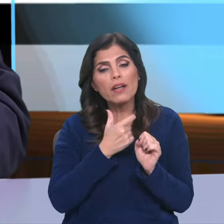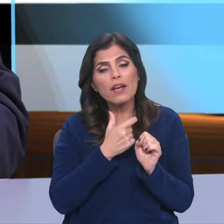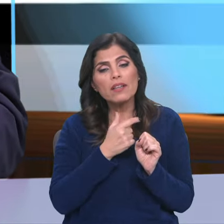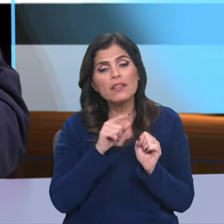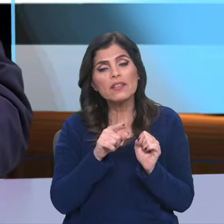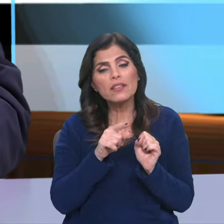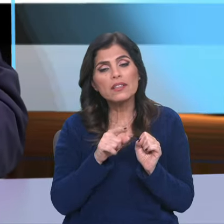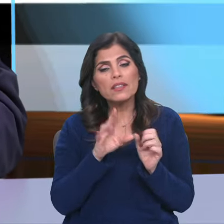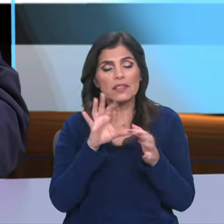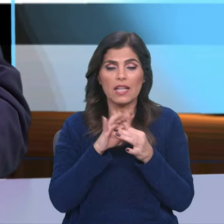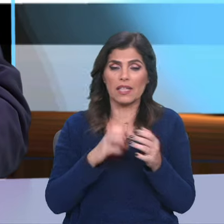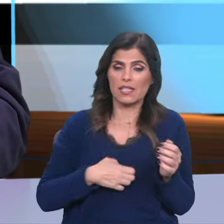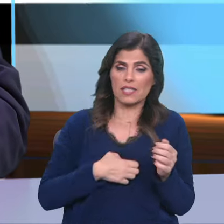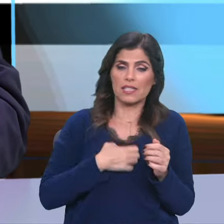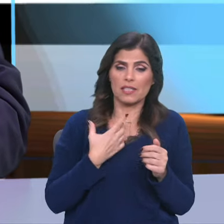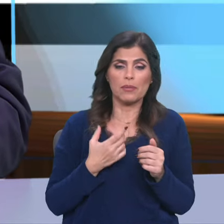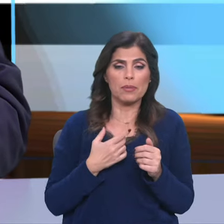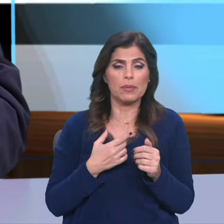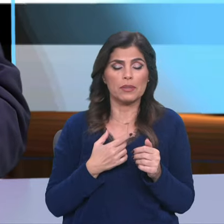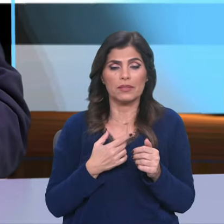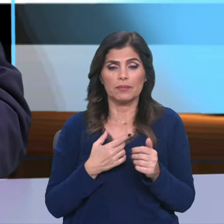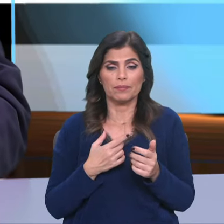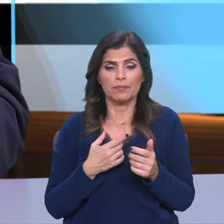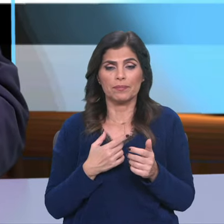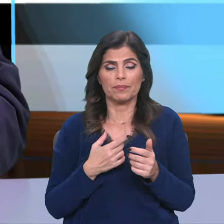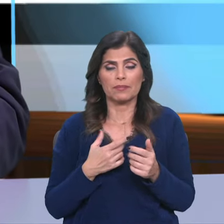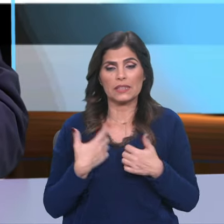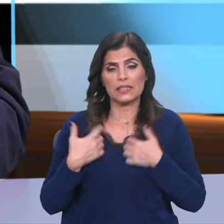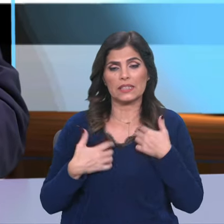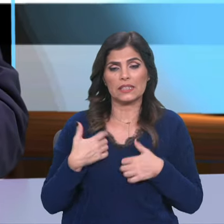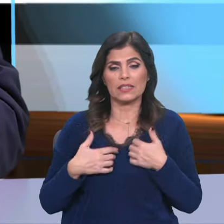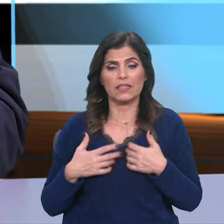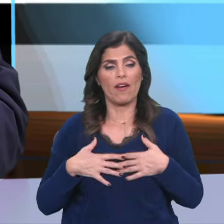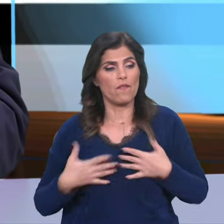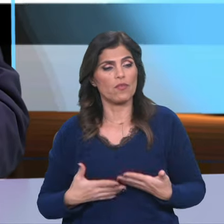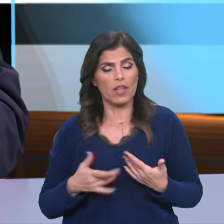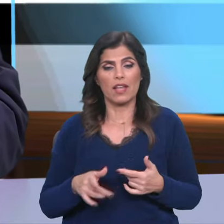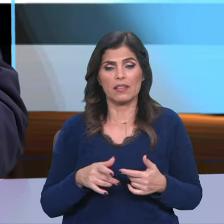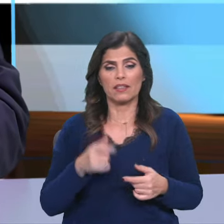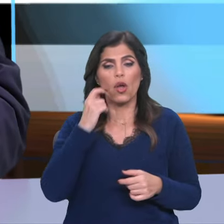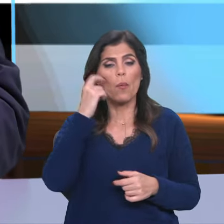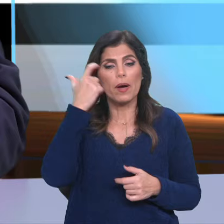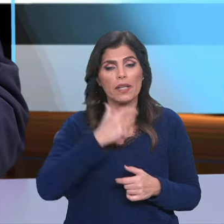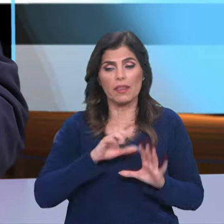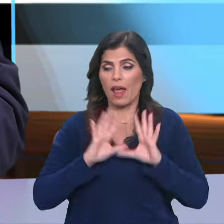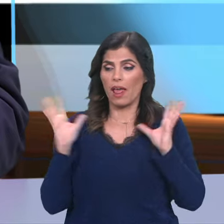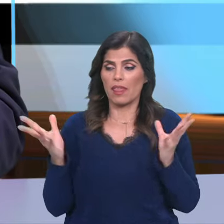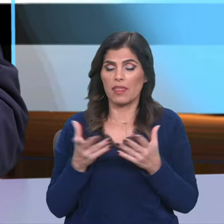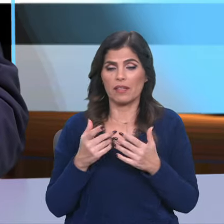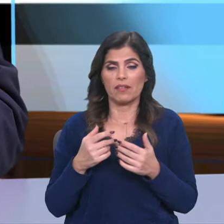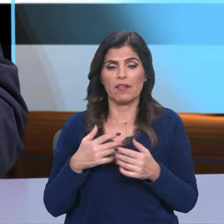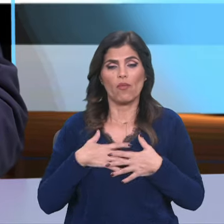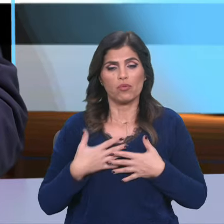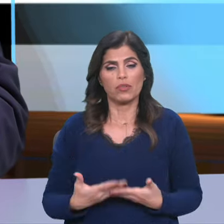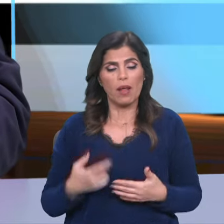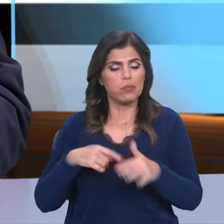sentido para as ânsias e os desejos da humanidade, os desejos mais profundos, como